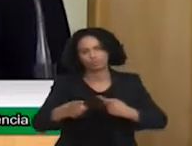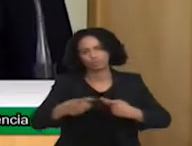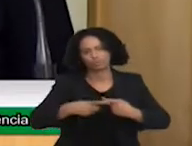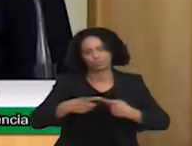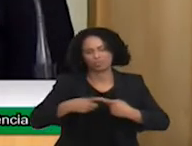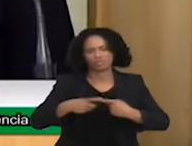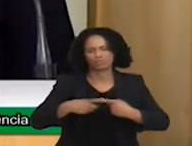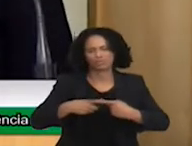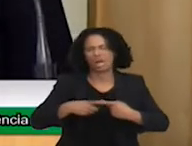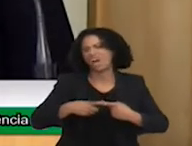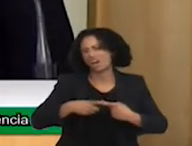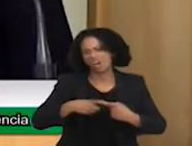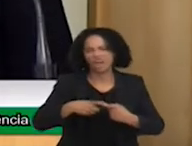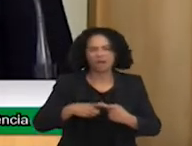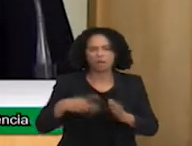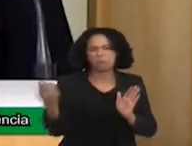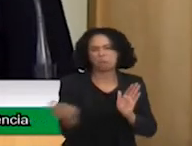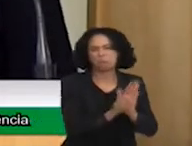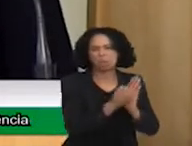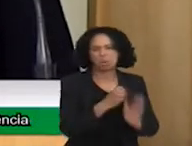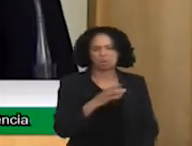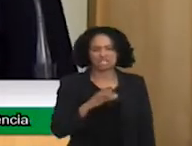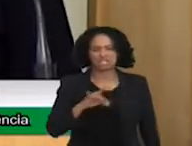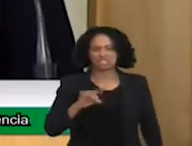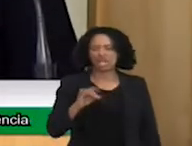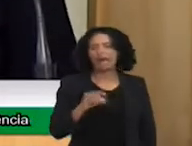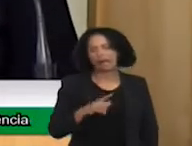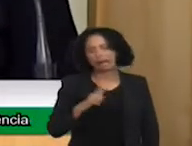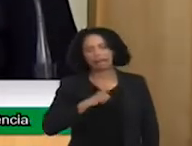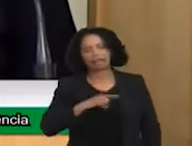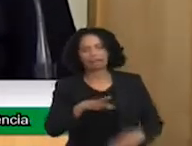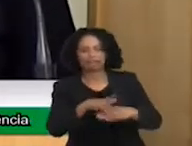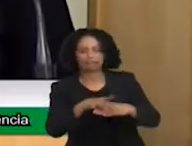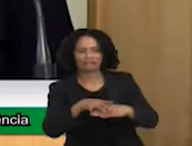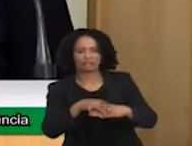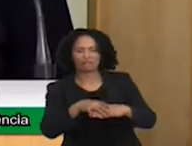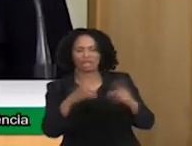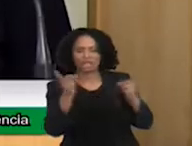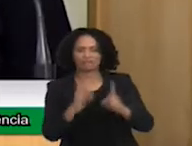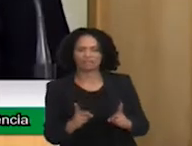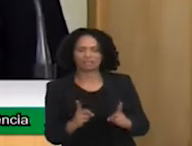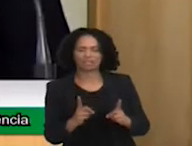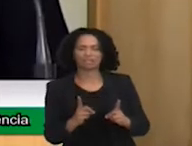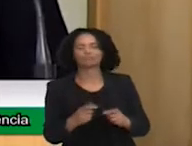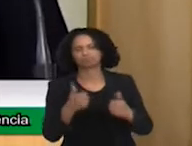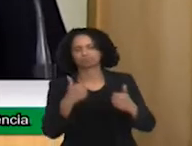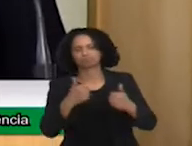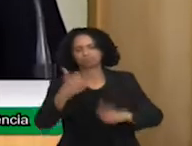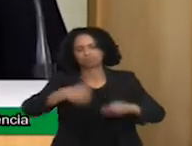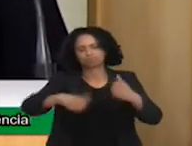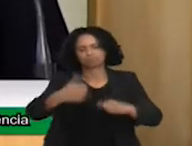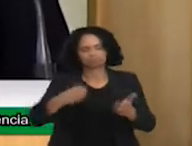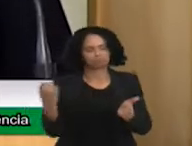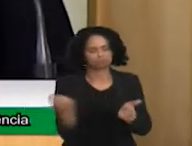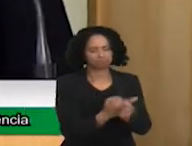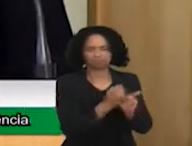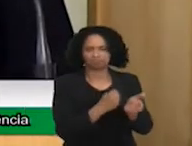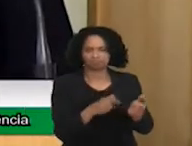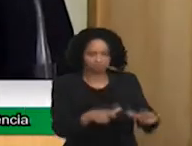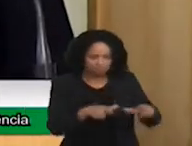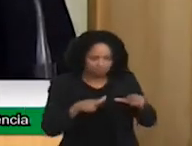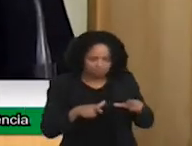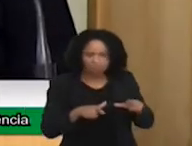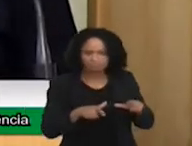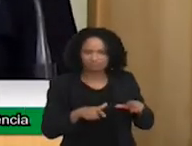CIDI para aquilo. Porque o sistema funciona dentro de um CIDI, até hoje, gente, no modelo médico. Até